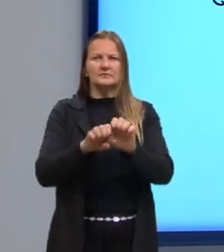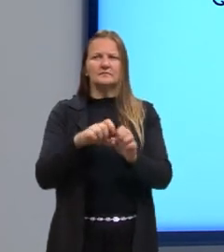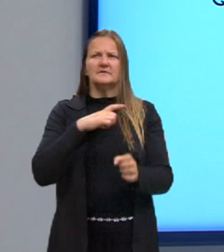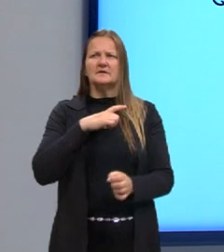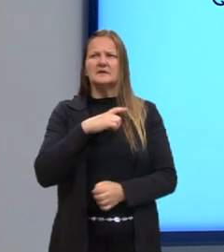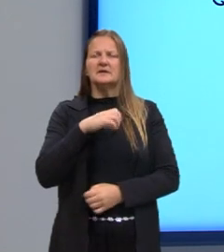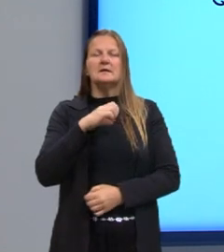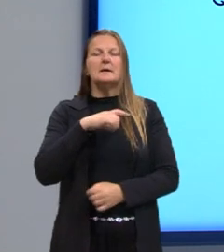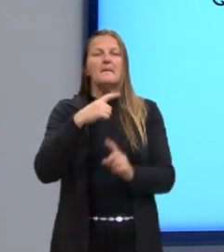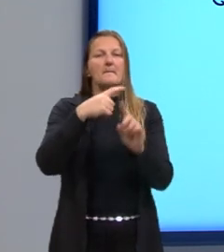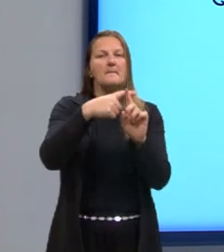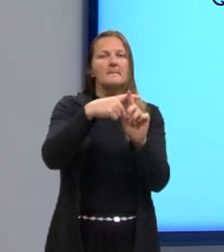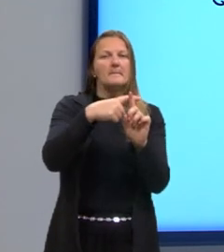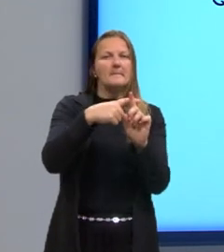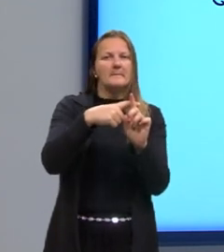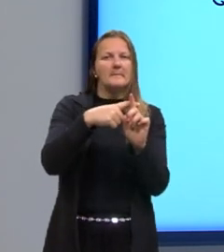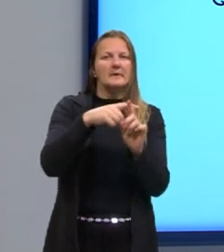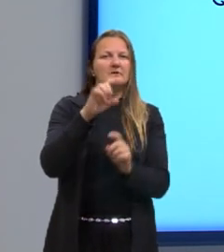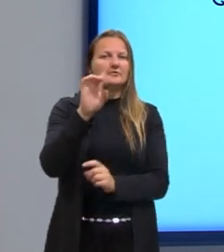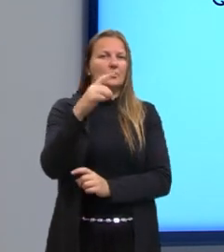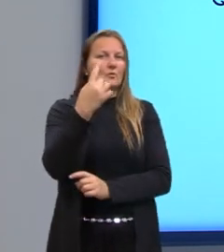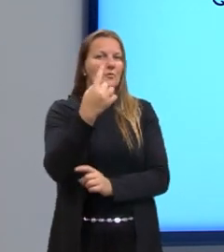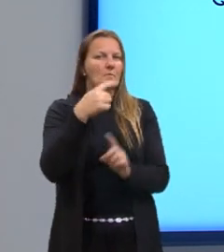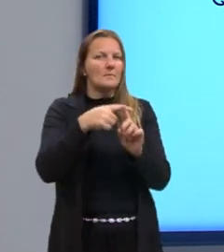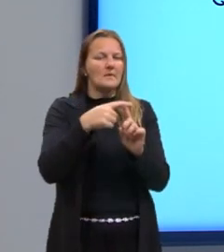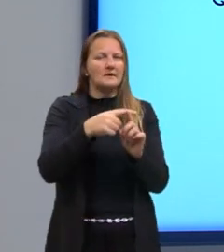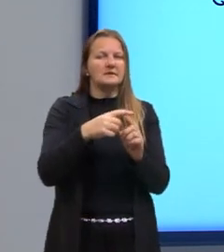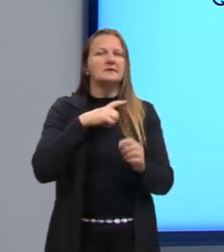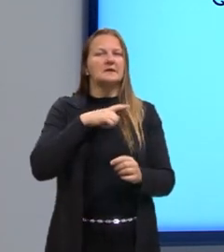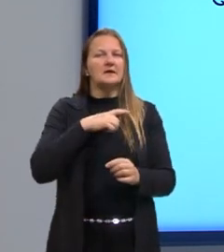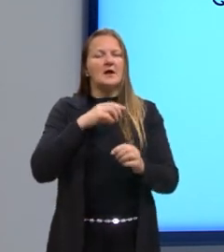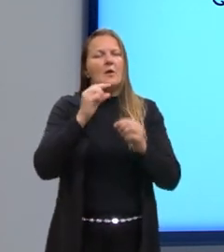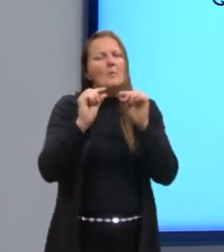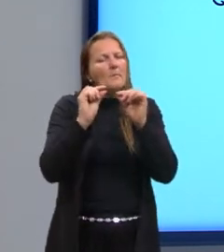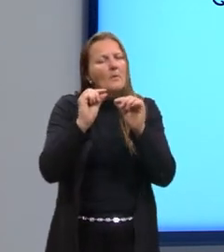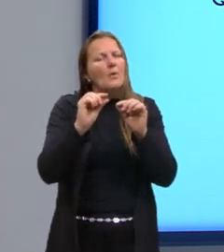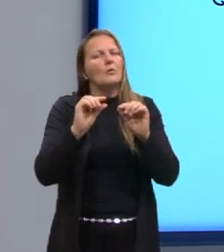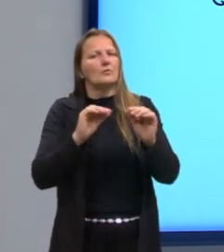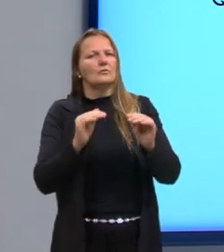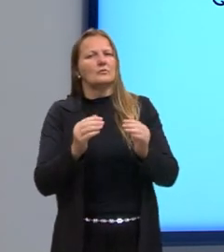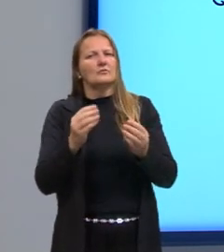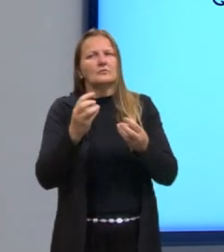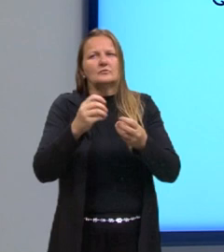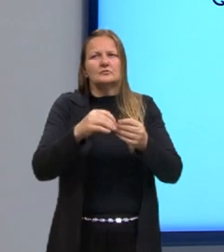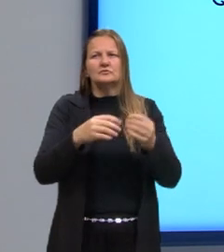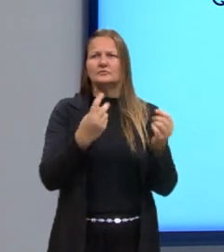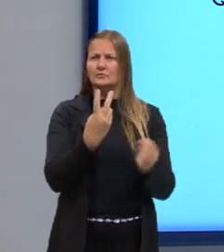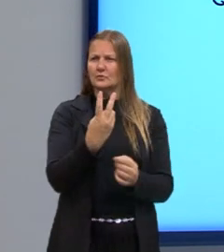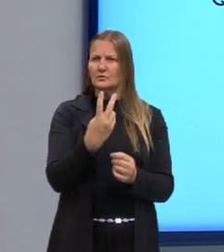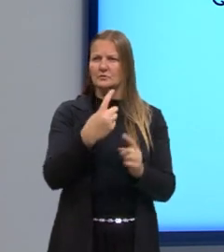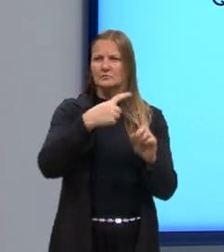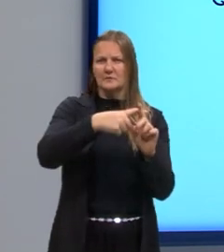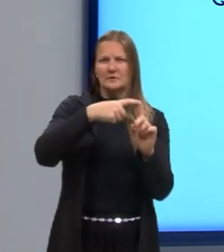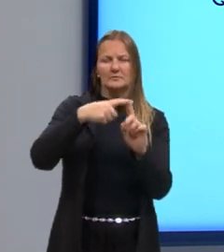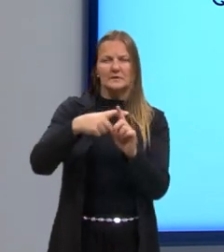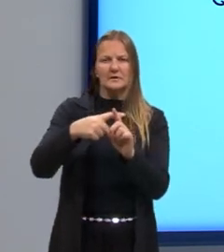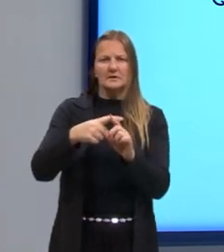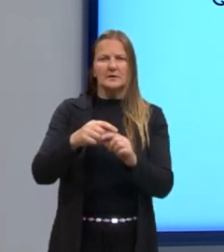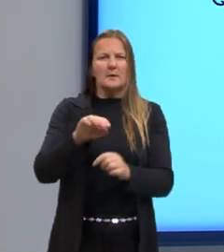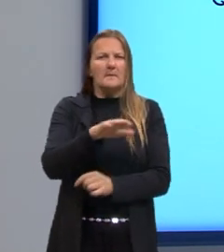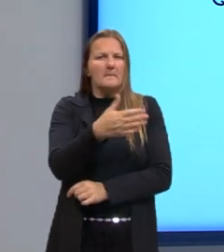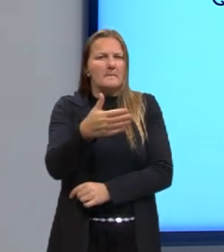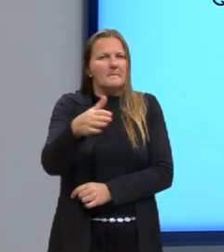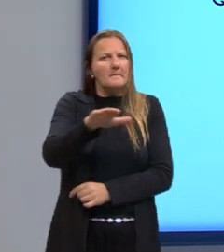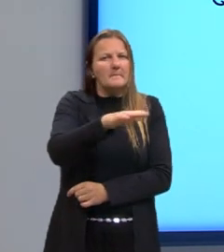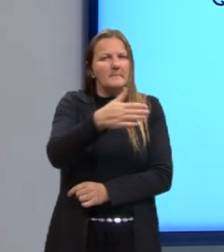tem um mais, um mais só, um sinal de mais, está presente em pequena quantidade. Quando tem dois sinais de mais, está presente em